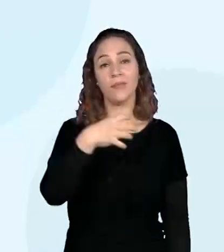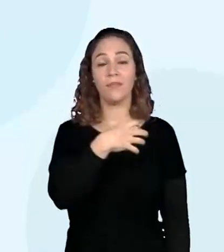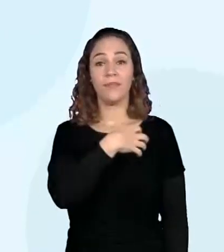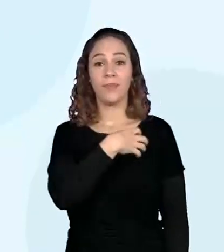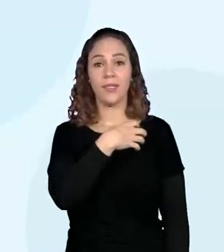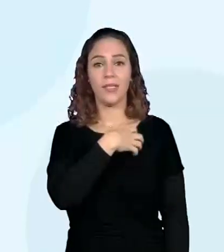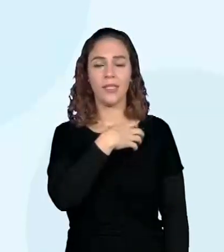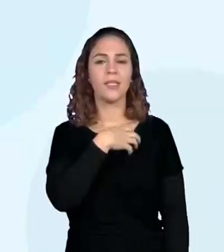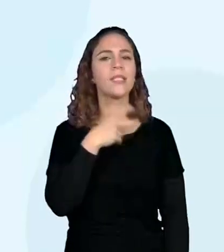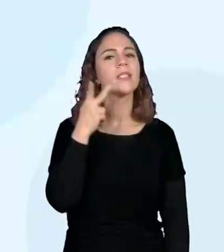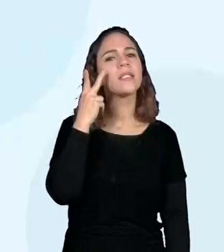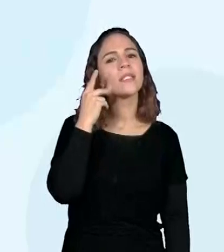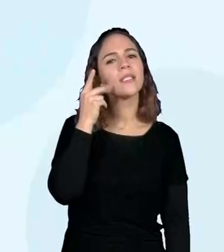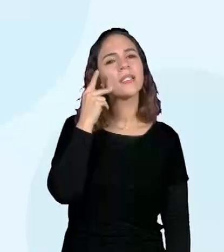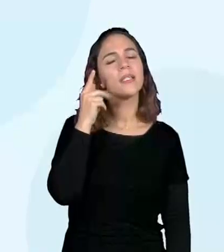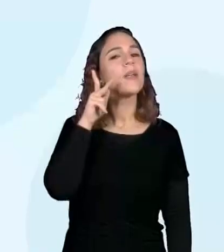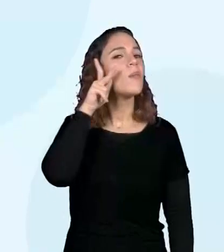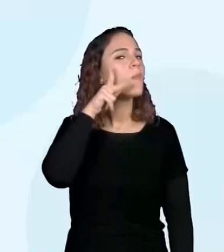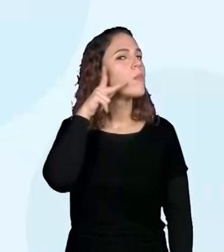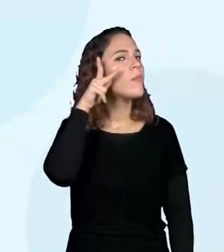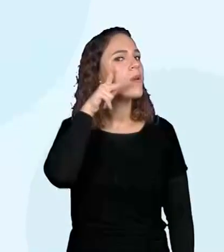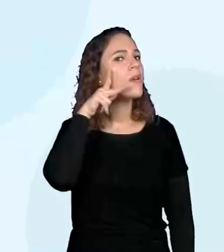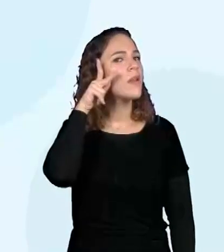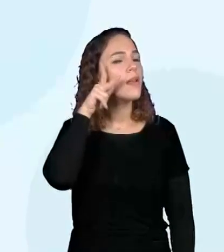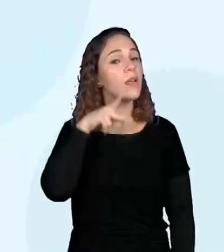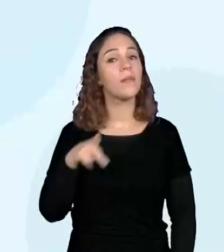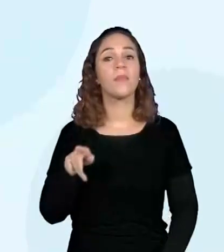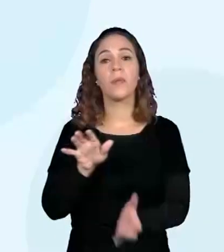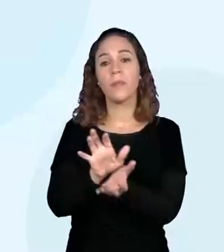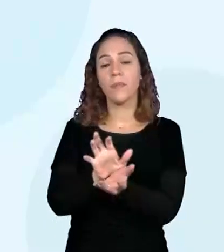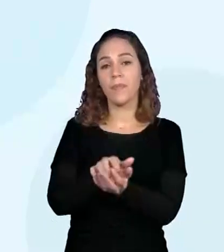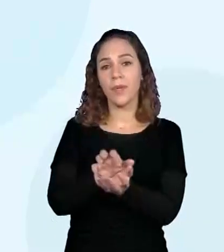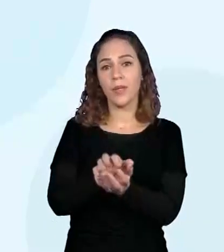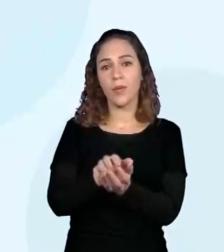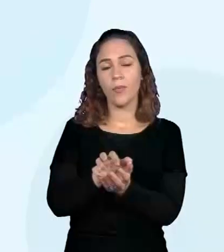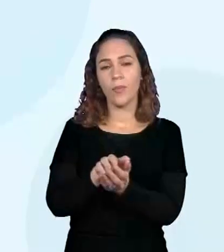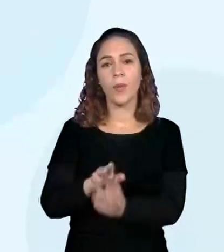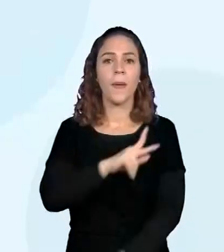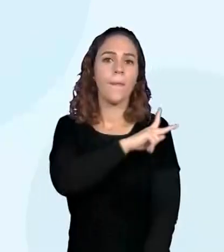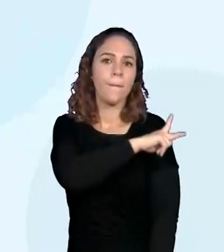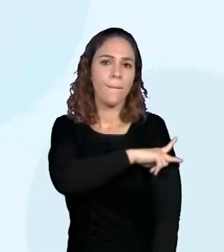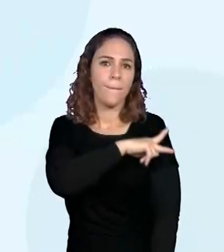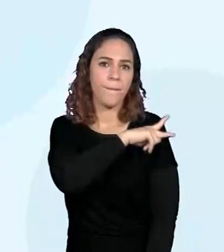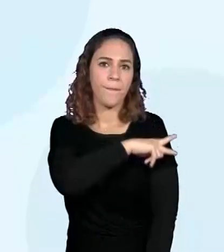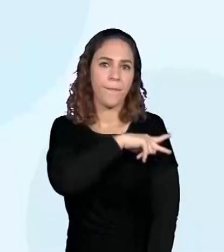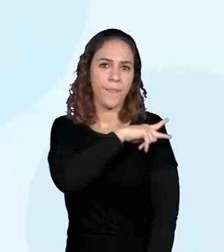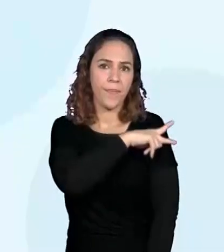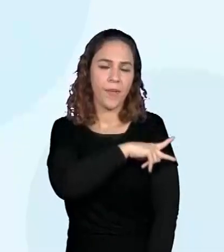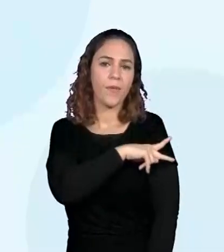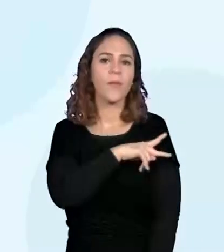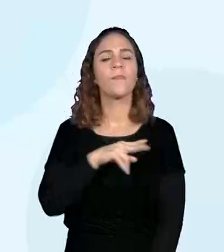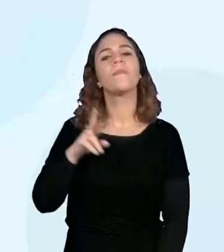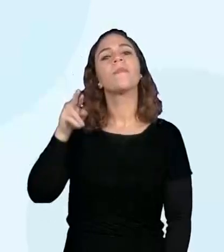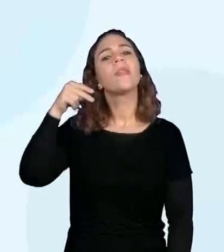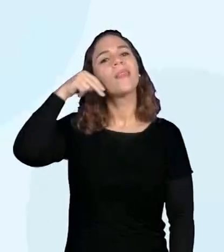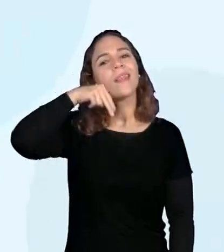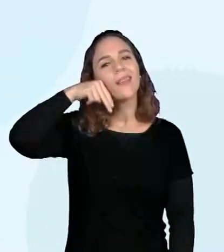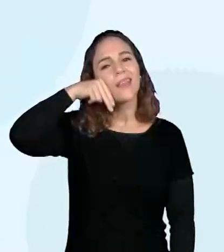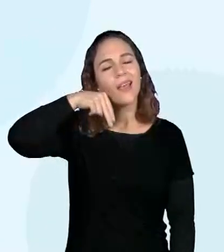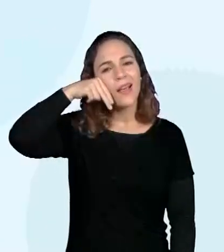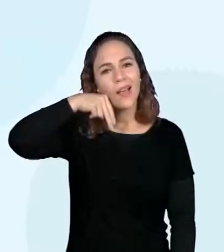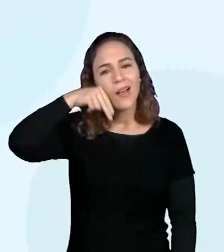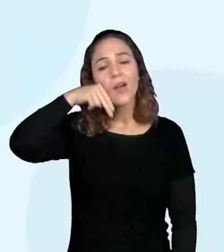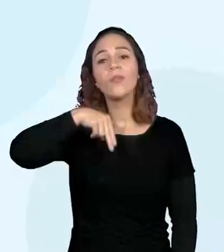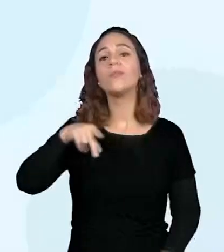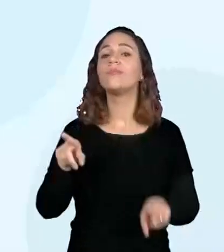Ceará, Paraíba, Pernambuco, Piauí, Rio Grande do Norte e Sergipe. Então,